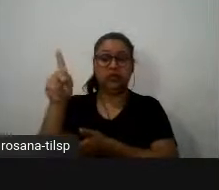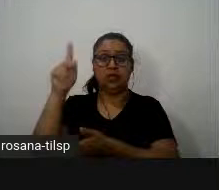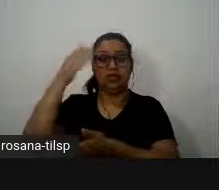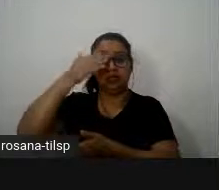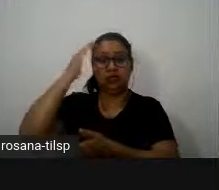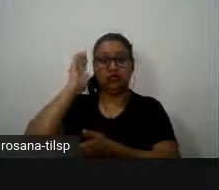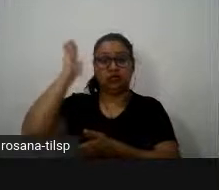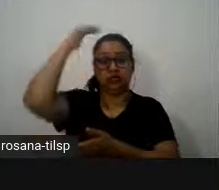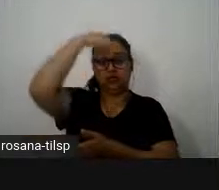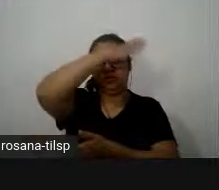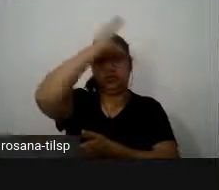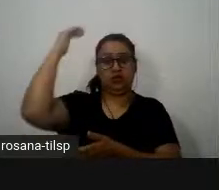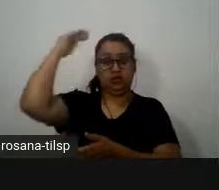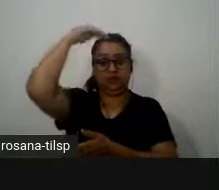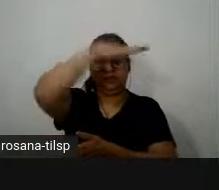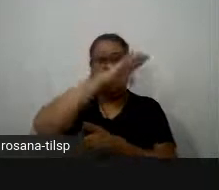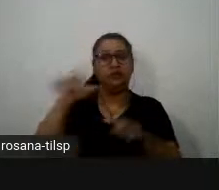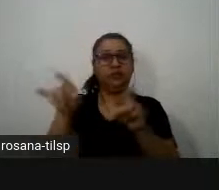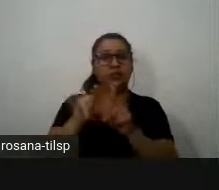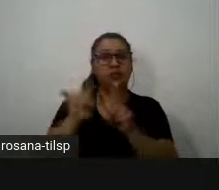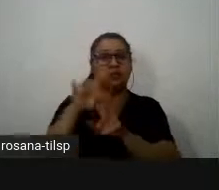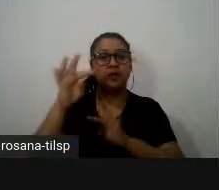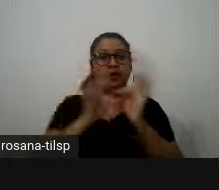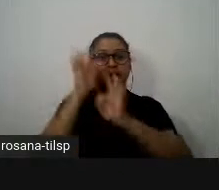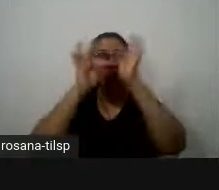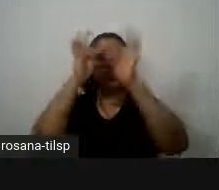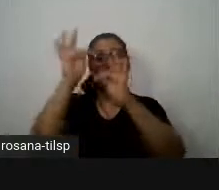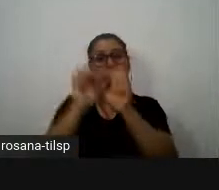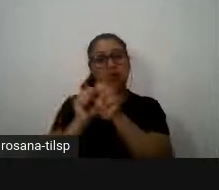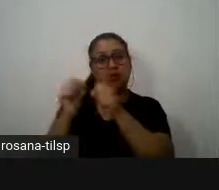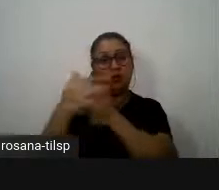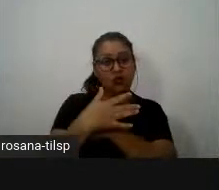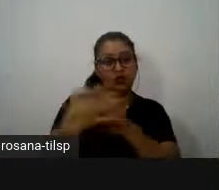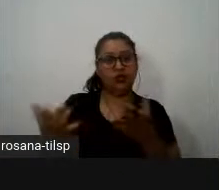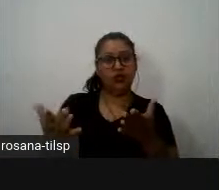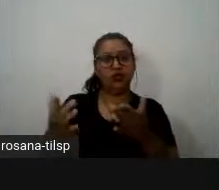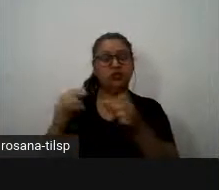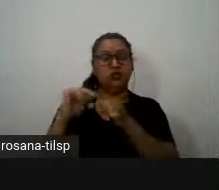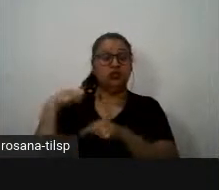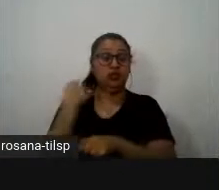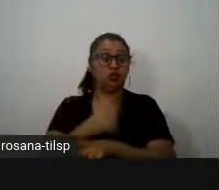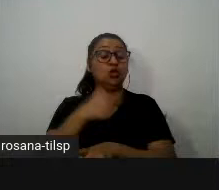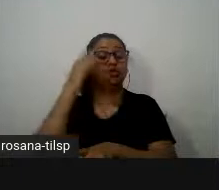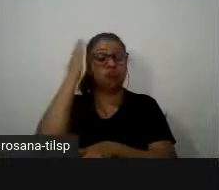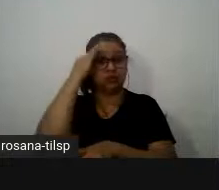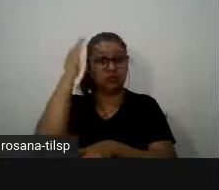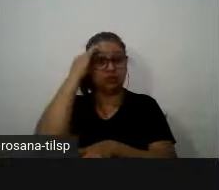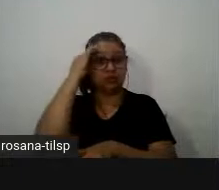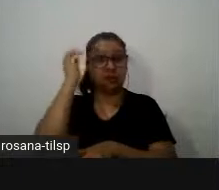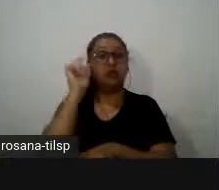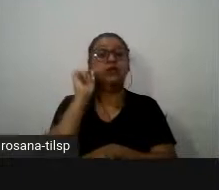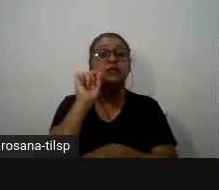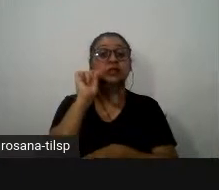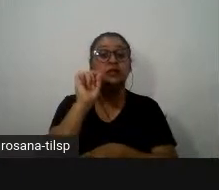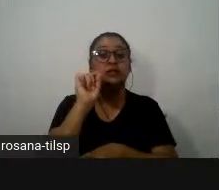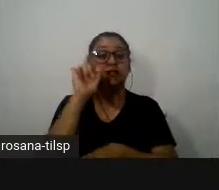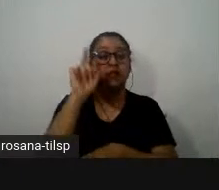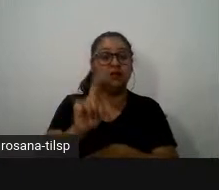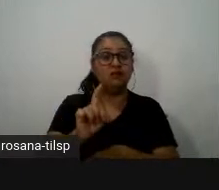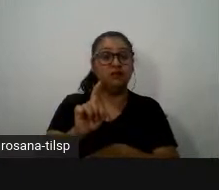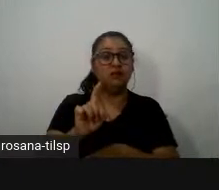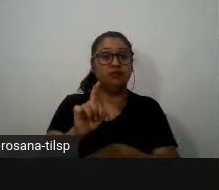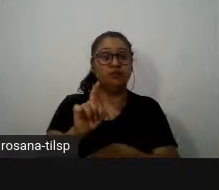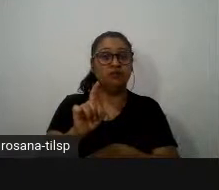tratar Covid-19 foi uma sugestão que foi feita e nós sabemos que efetivamente uma grande